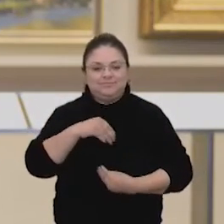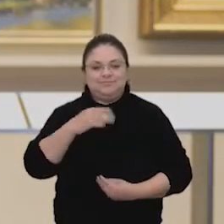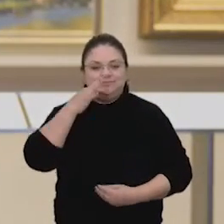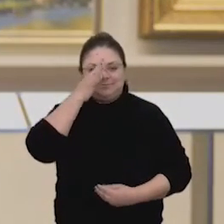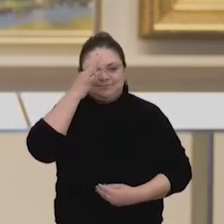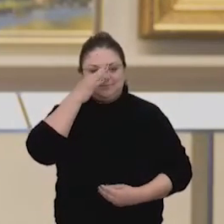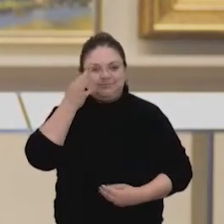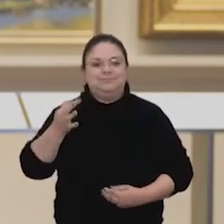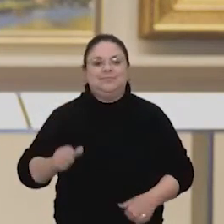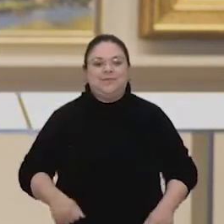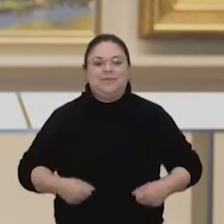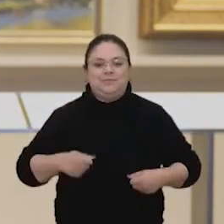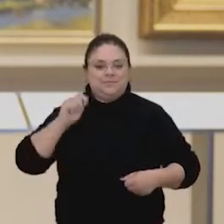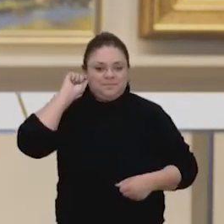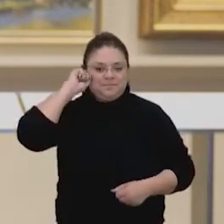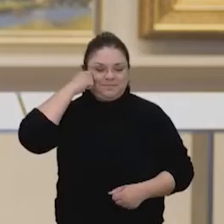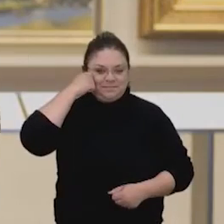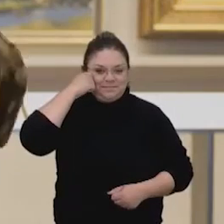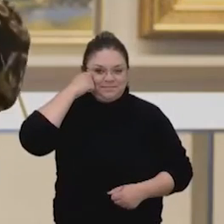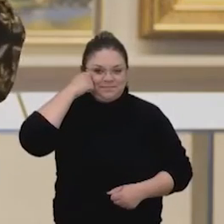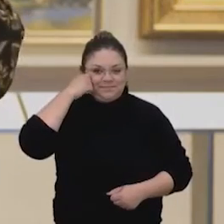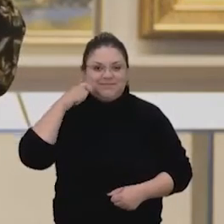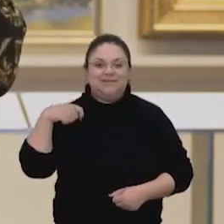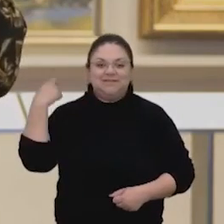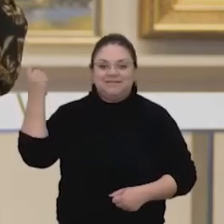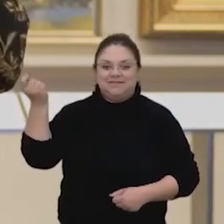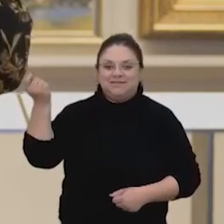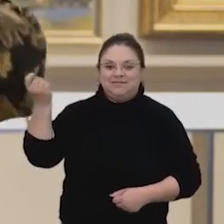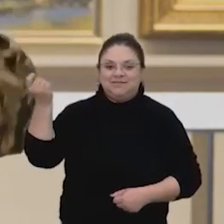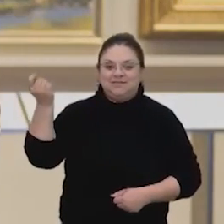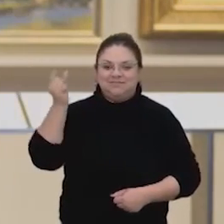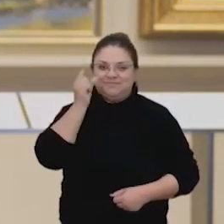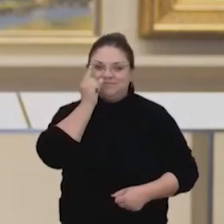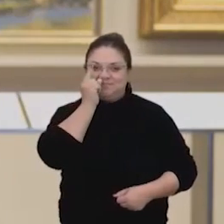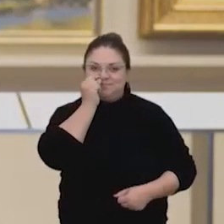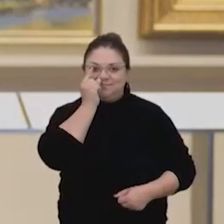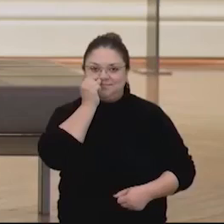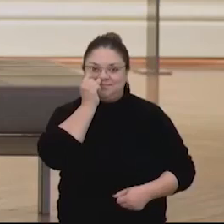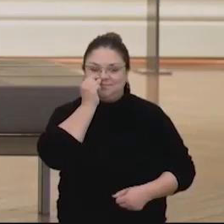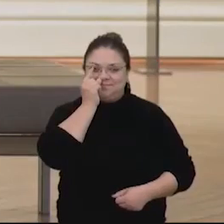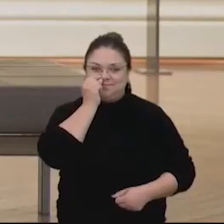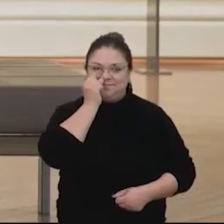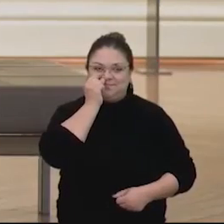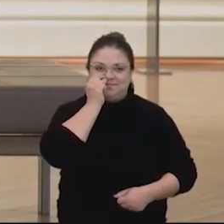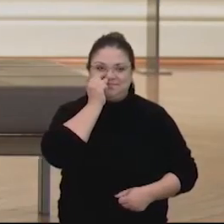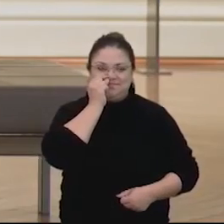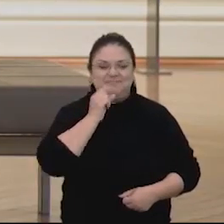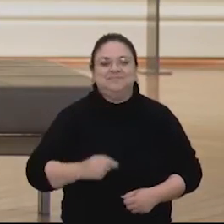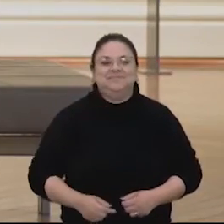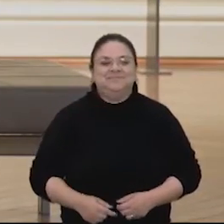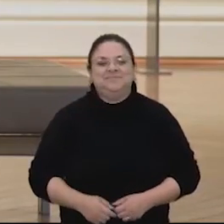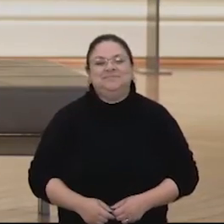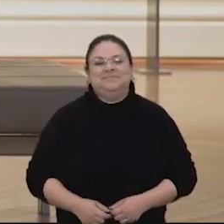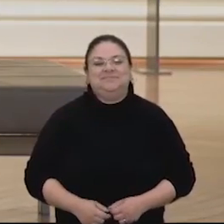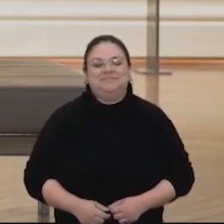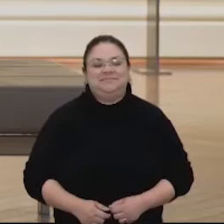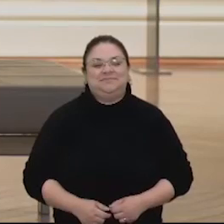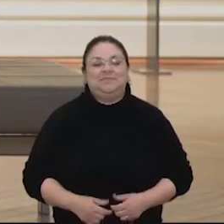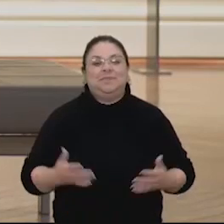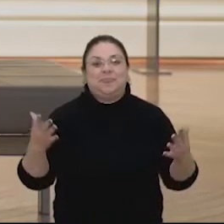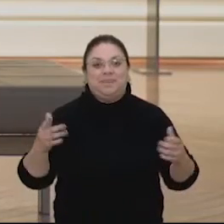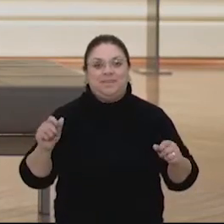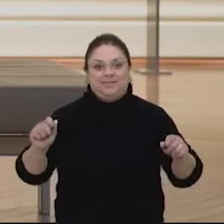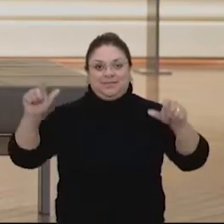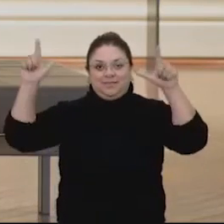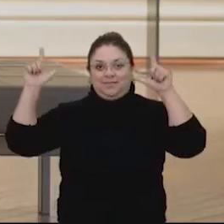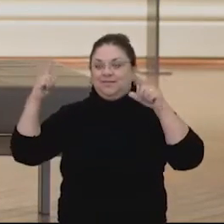flores, calça preta, e meu sinal é esse aqui. É, legal. O nosso cenário hoje atrás